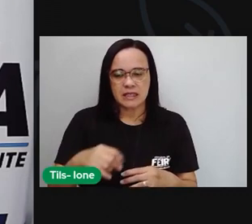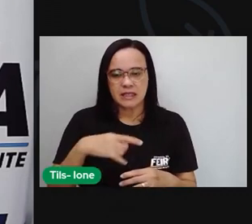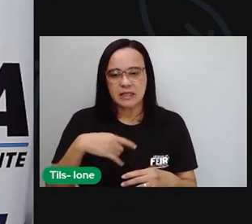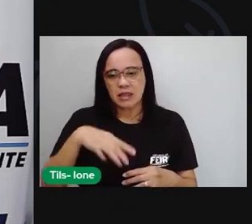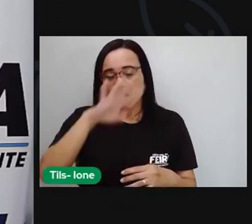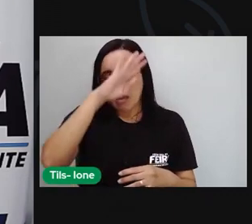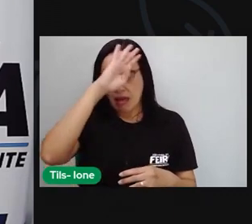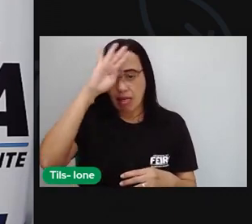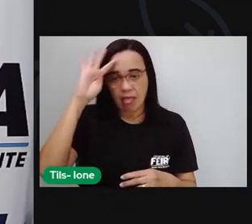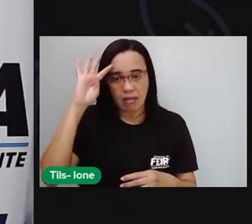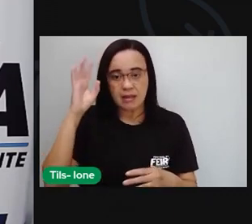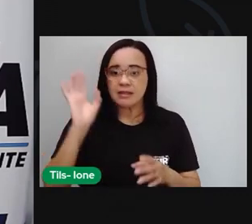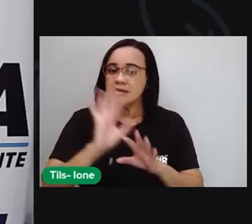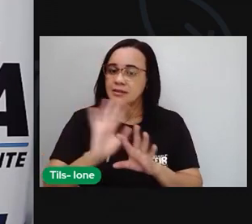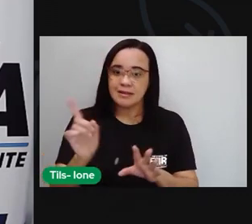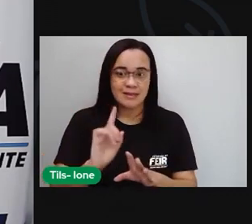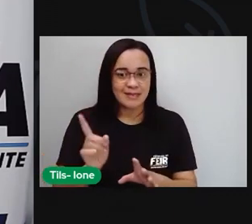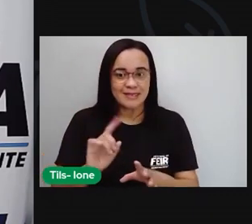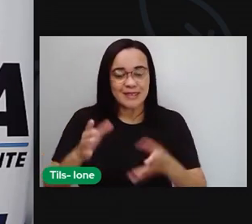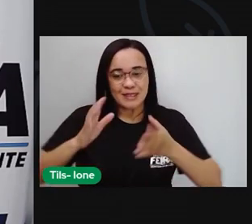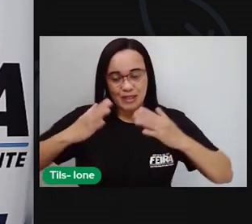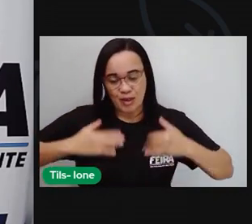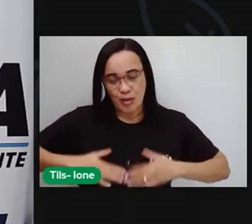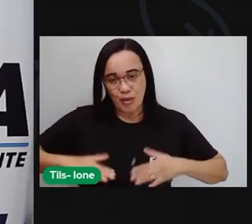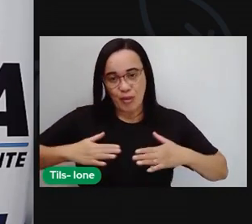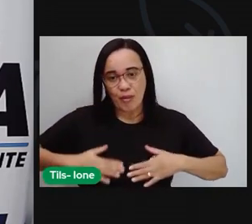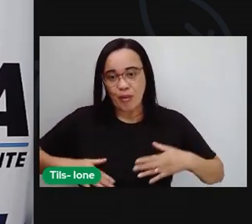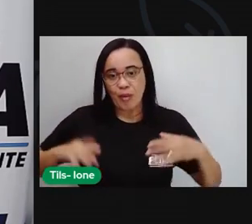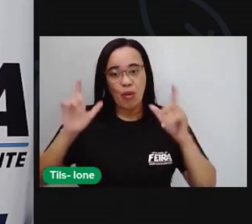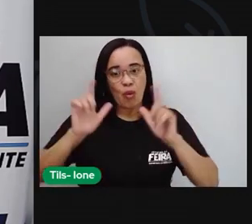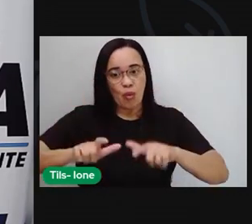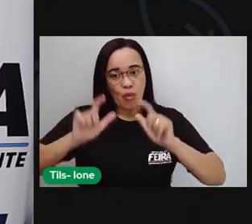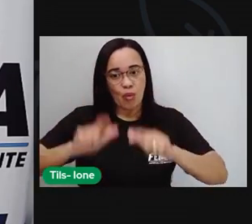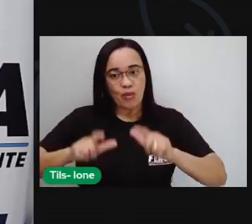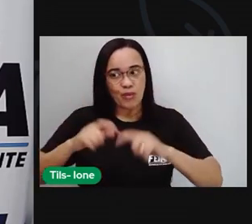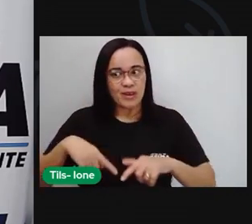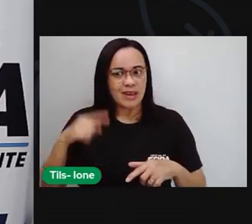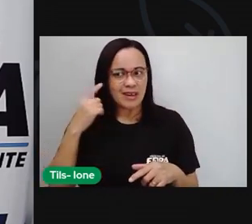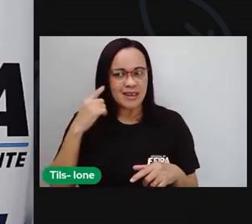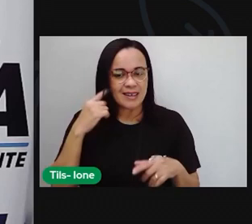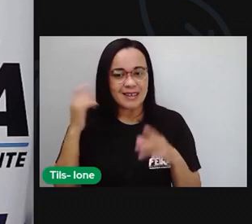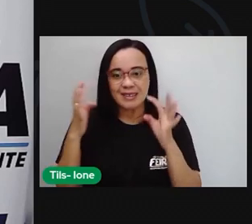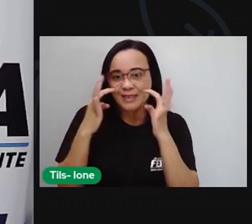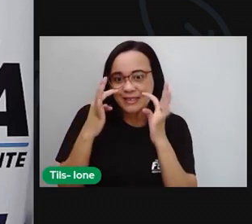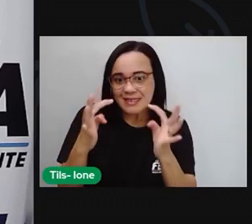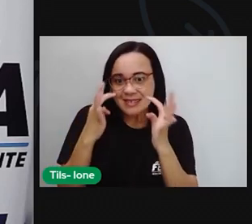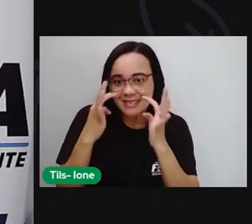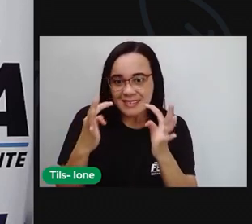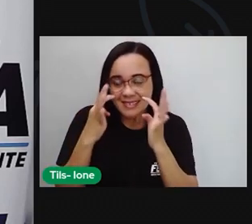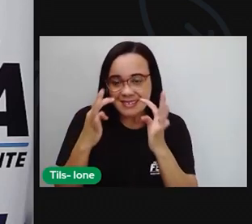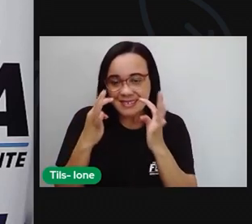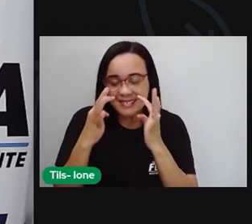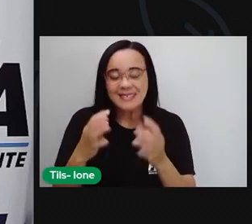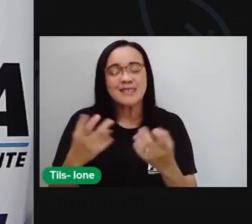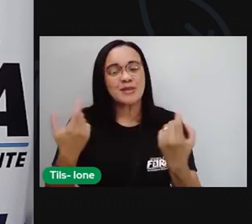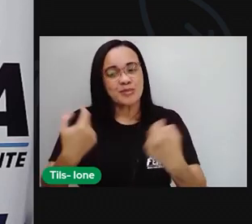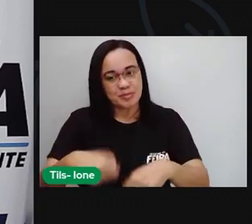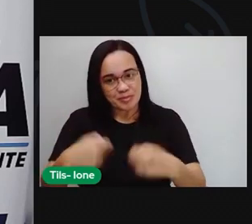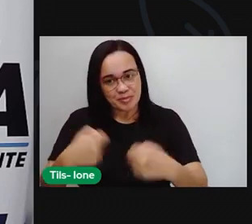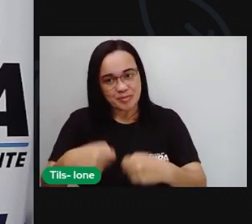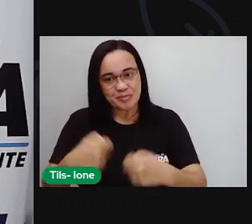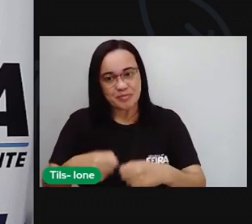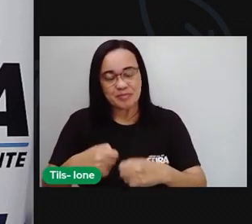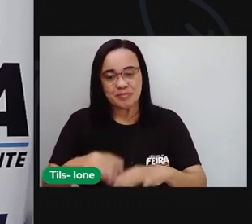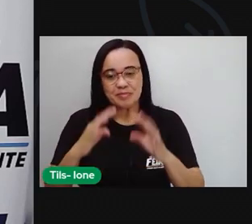barulhento, vai para um lugar aí tranquilo, onde os seus ouvidos, os seus olhos e toda a sua atenção esteja aí